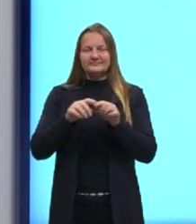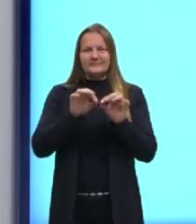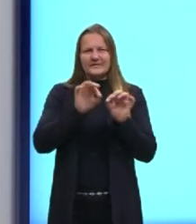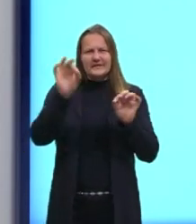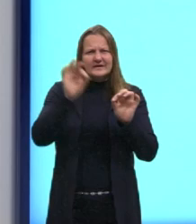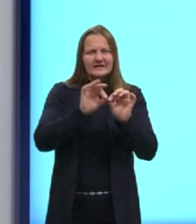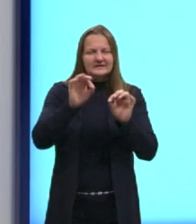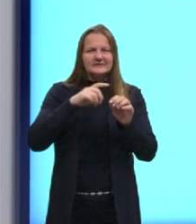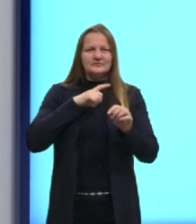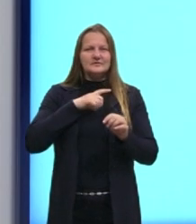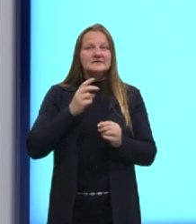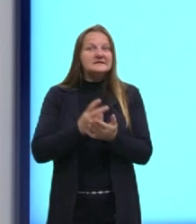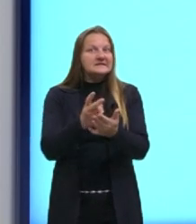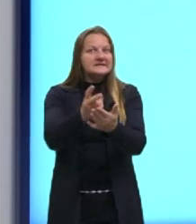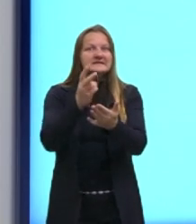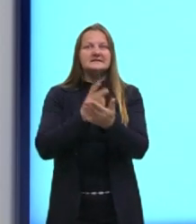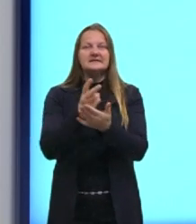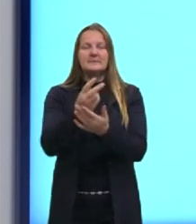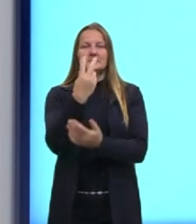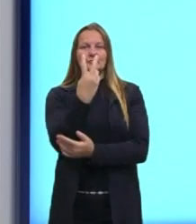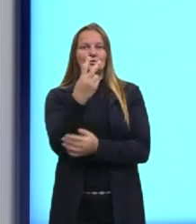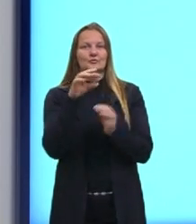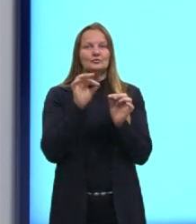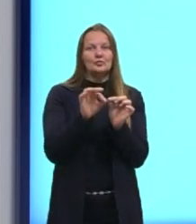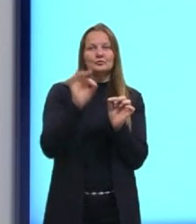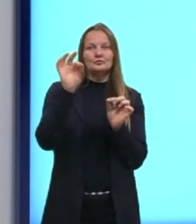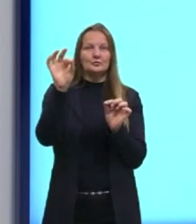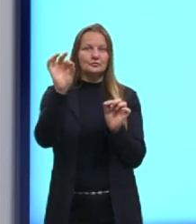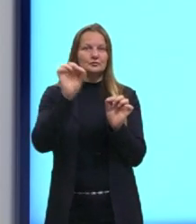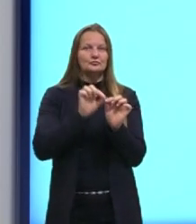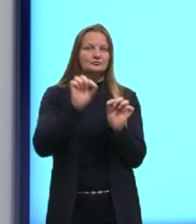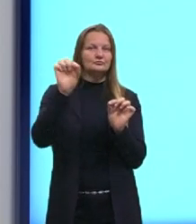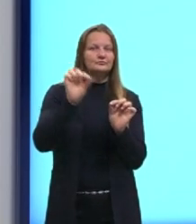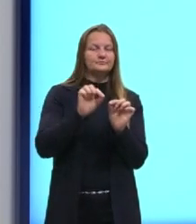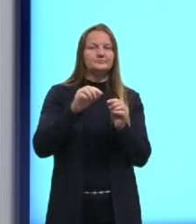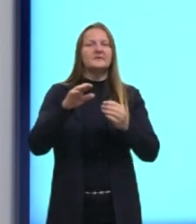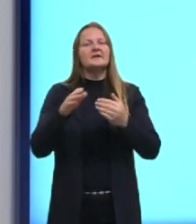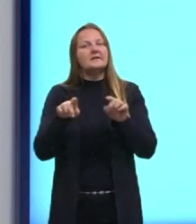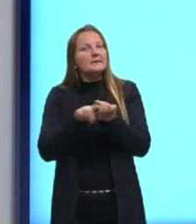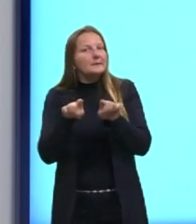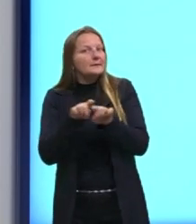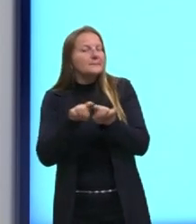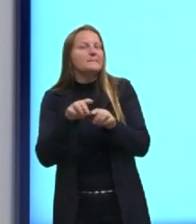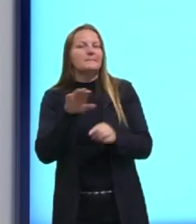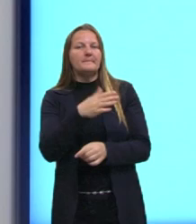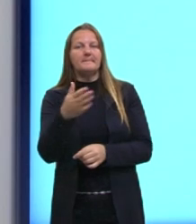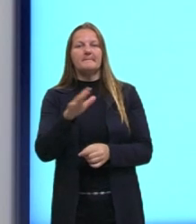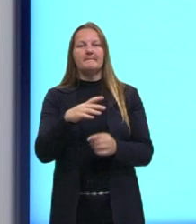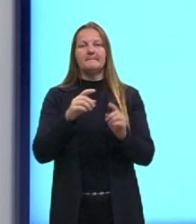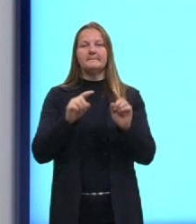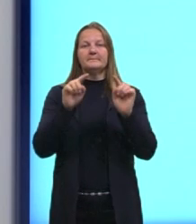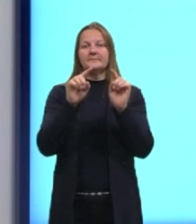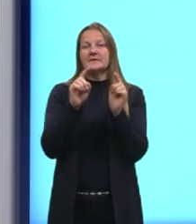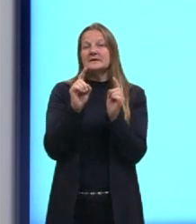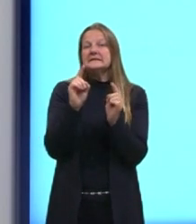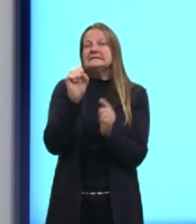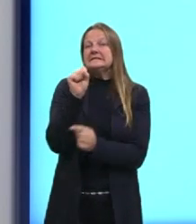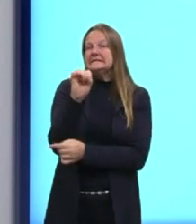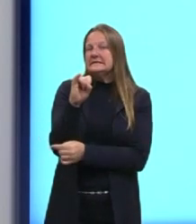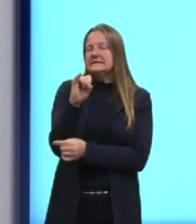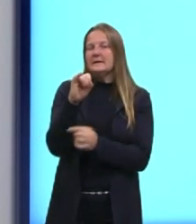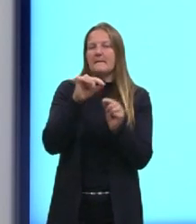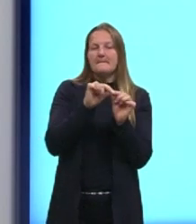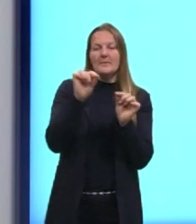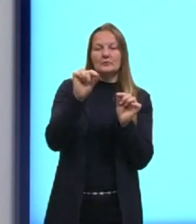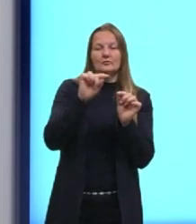onde nós sempre temos ali dois pontinhos. Ou até, né? A questão de determinar se os pontos estão